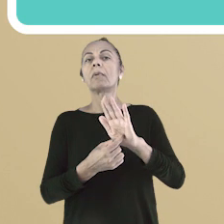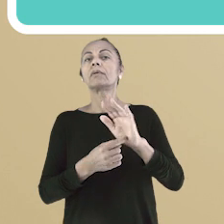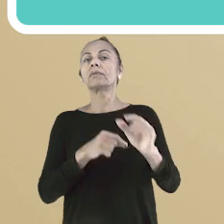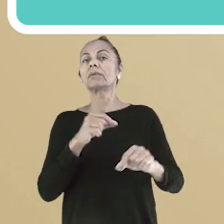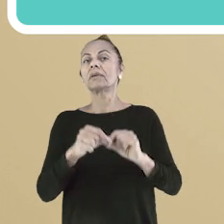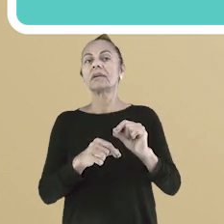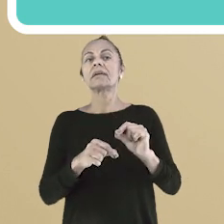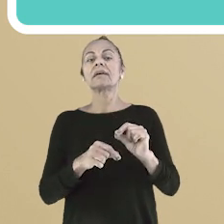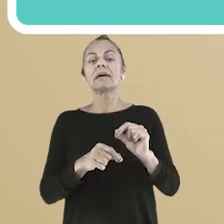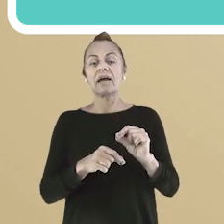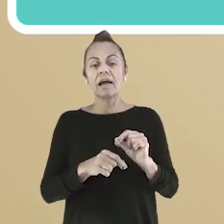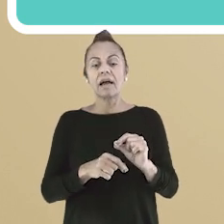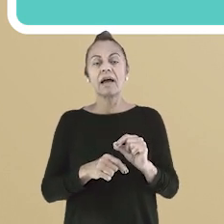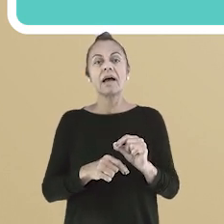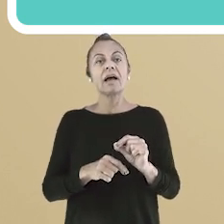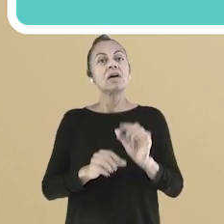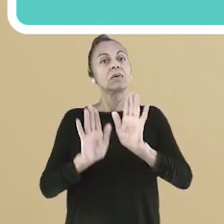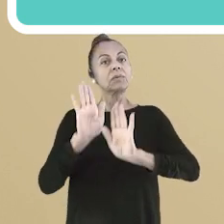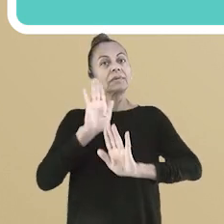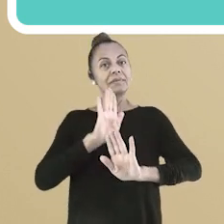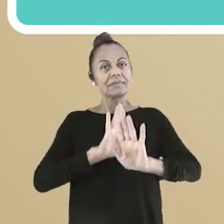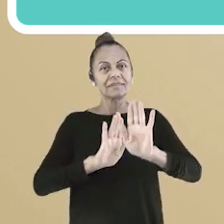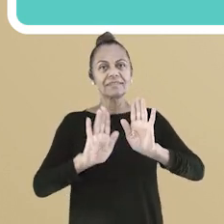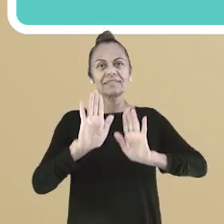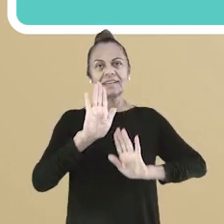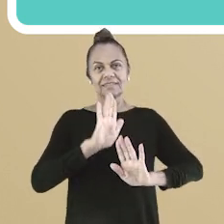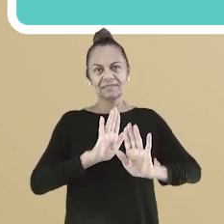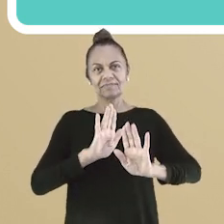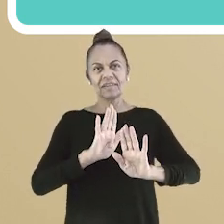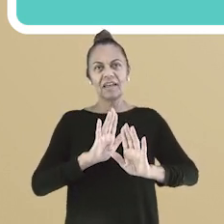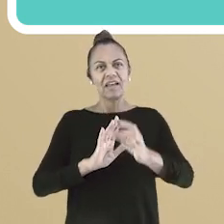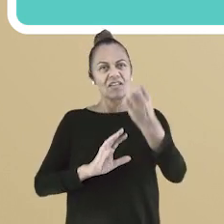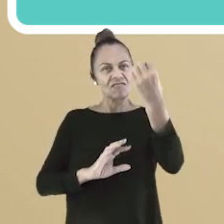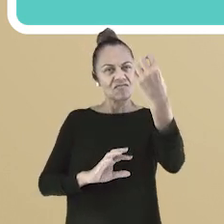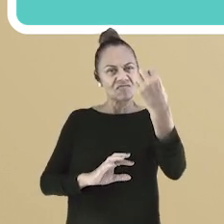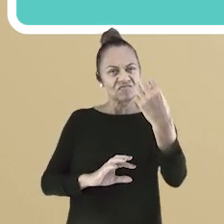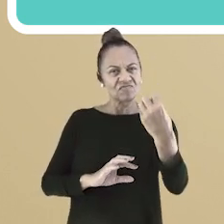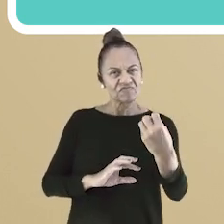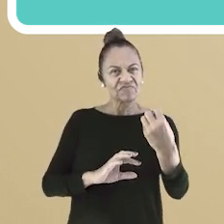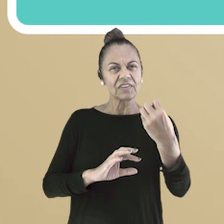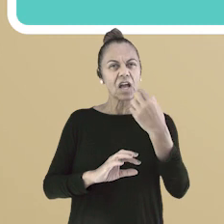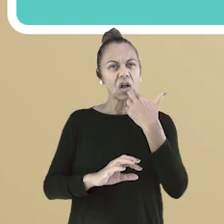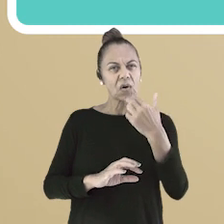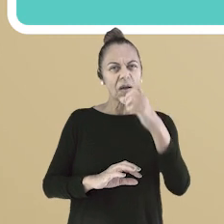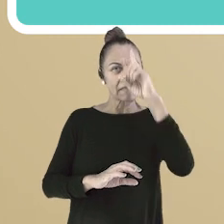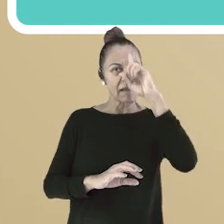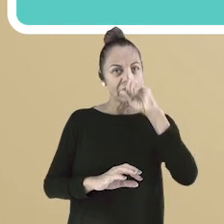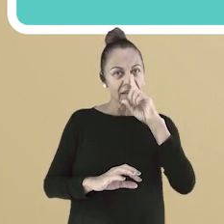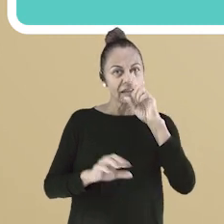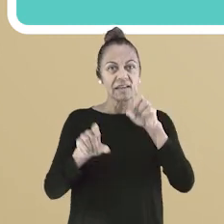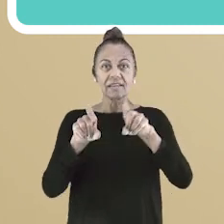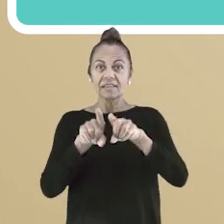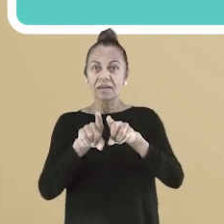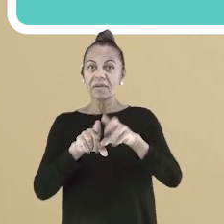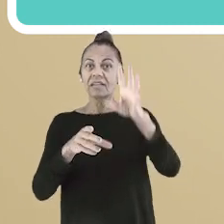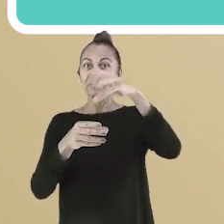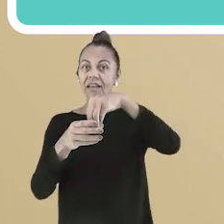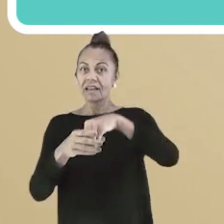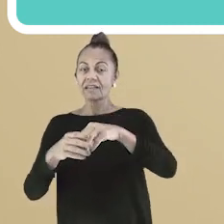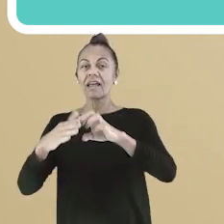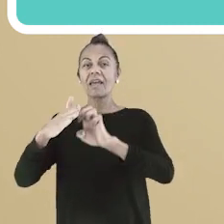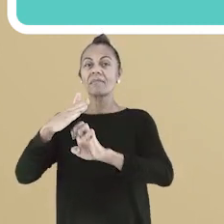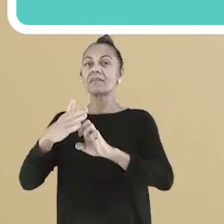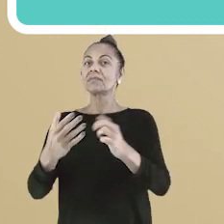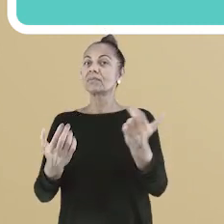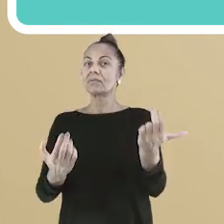utilizada para indicar cuidado nos ambientes empresariais. São utilizadas, principalmente, em